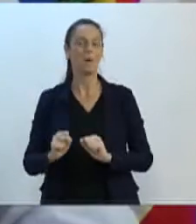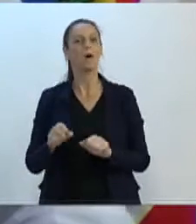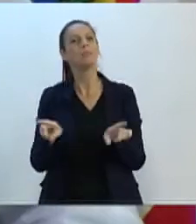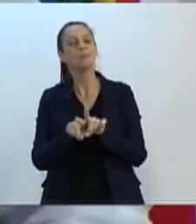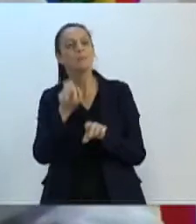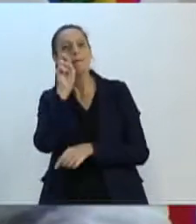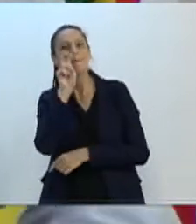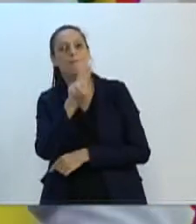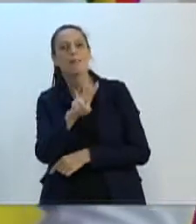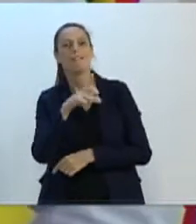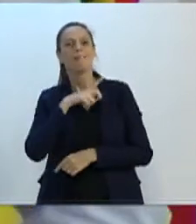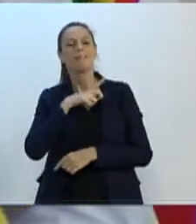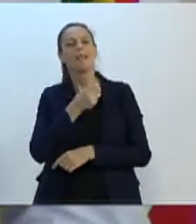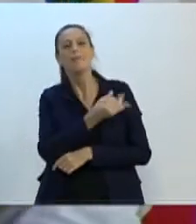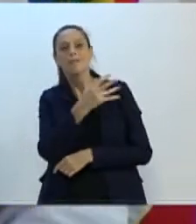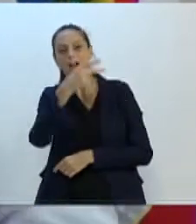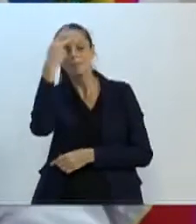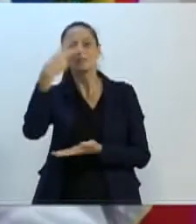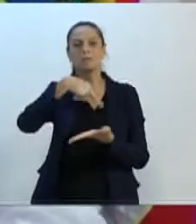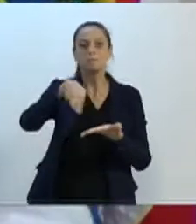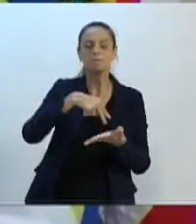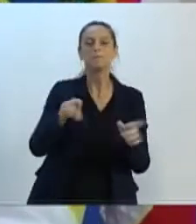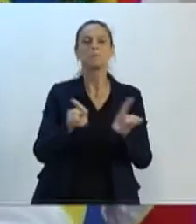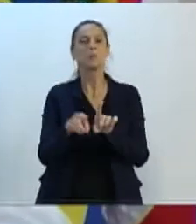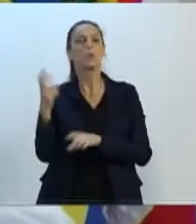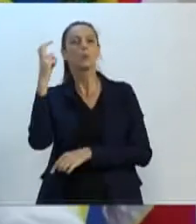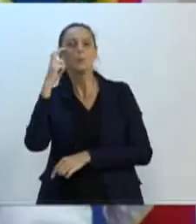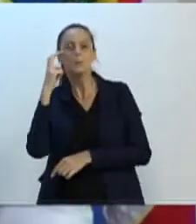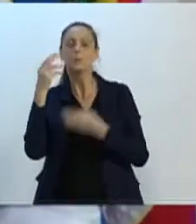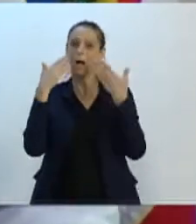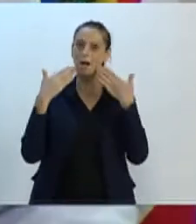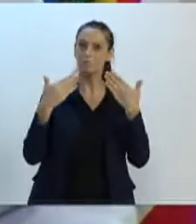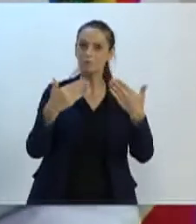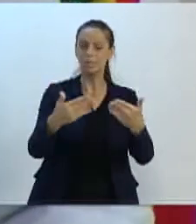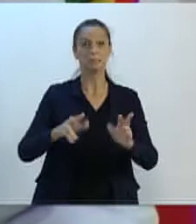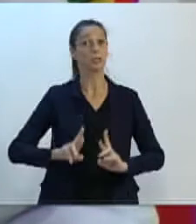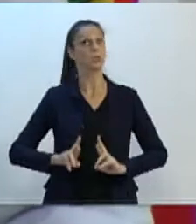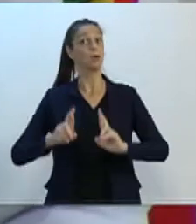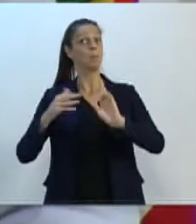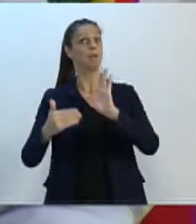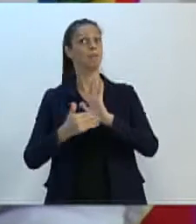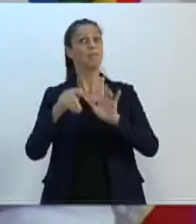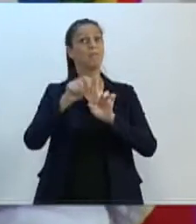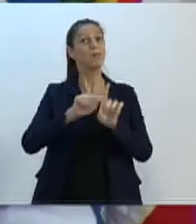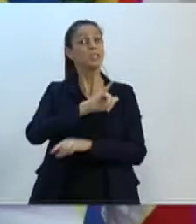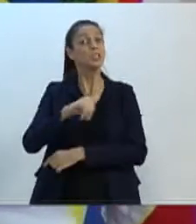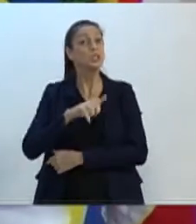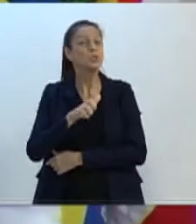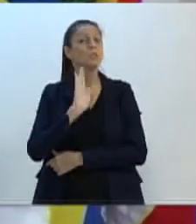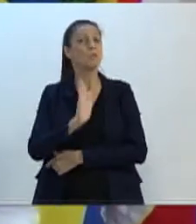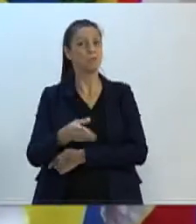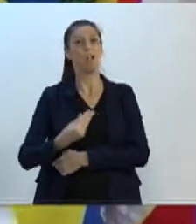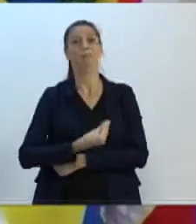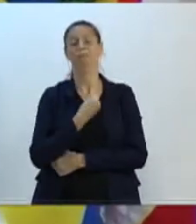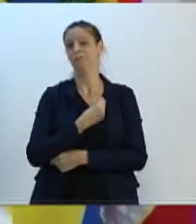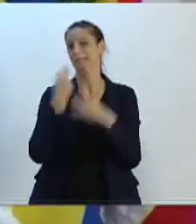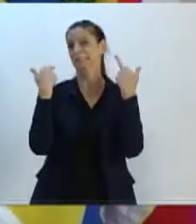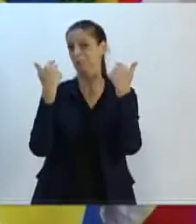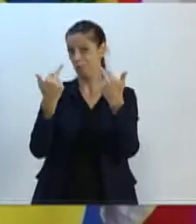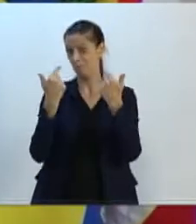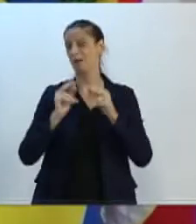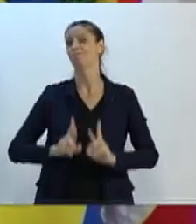artísticas e também culturais. Esperamos que até lá, Blumenau e o país realmente possam se livrar do